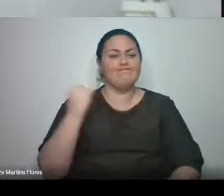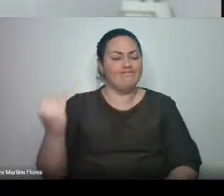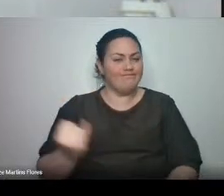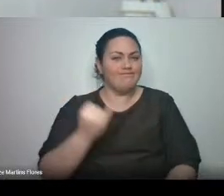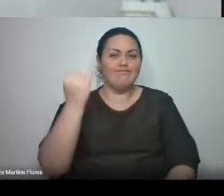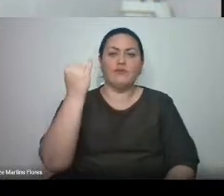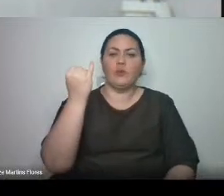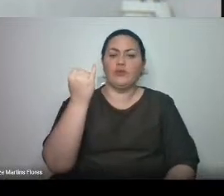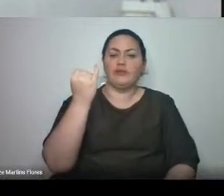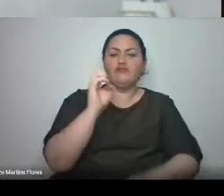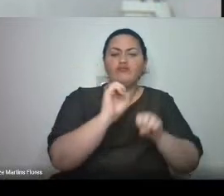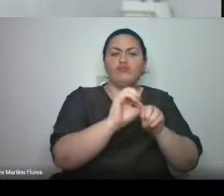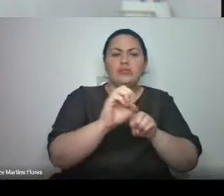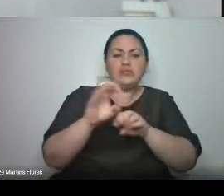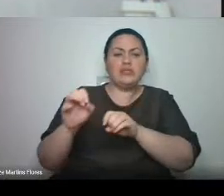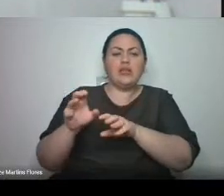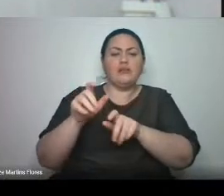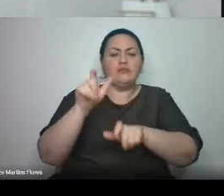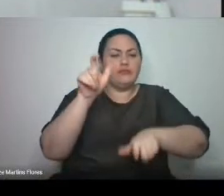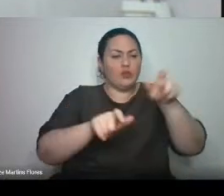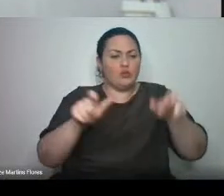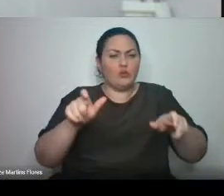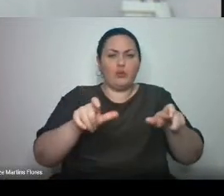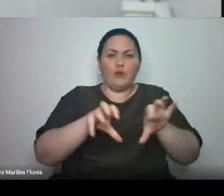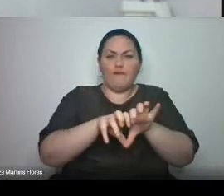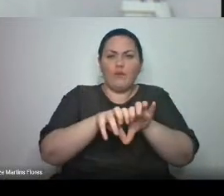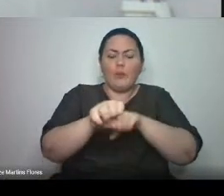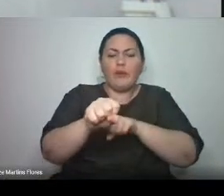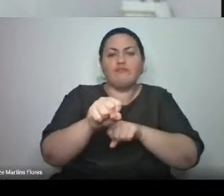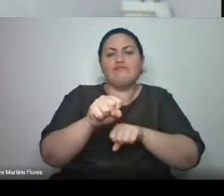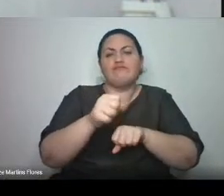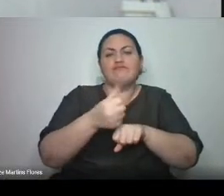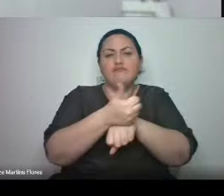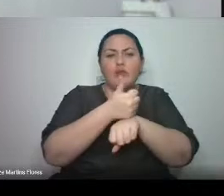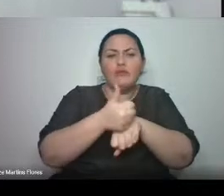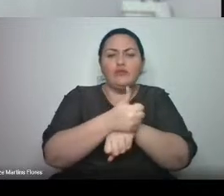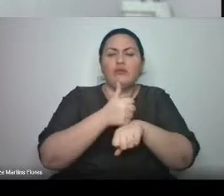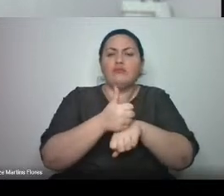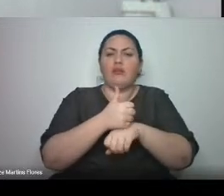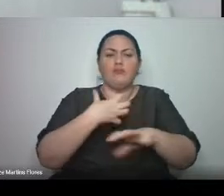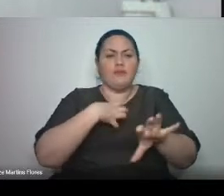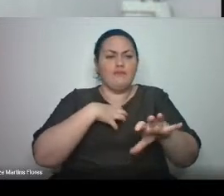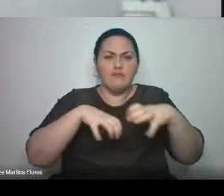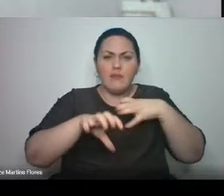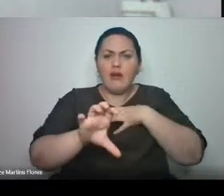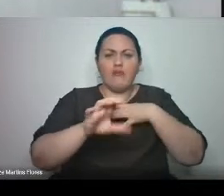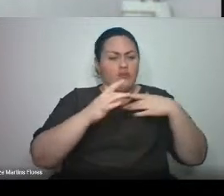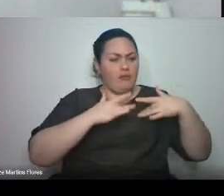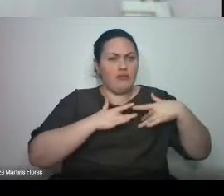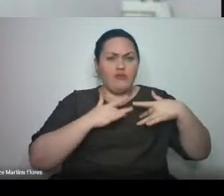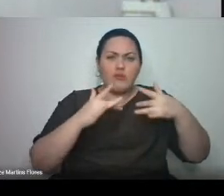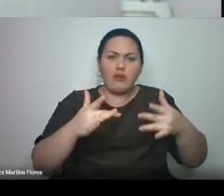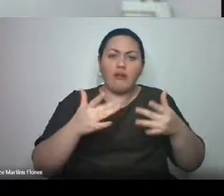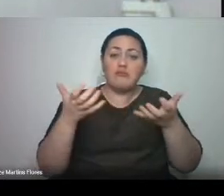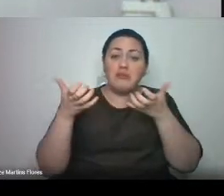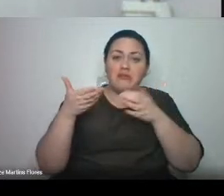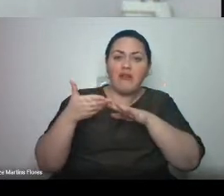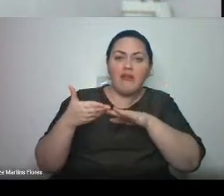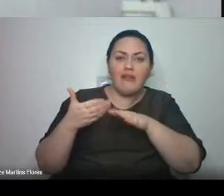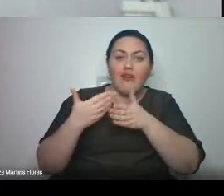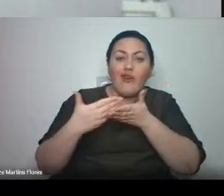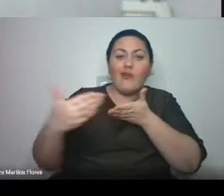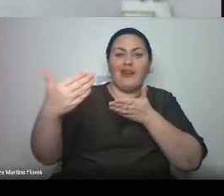profissionais empáticos, dedicados, dispostos a adentrar a vida profissional ou dar